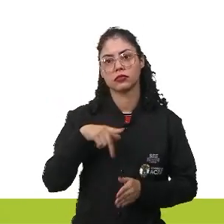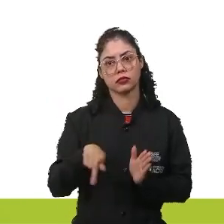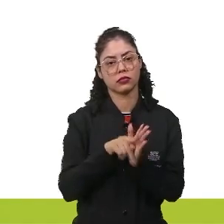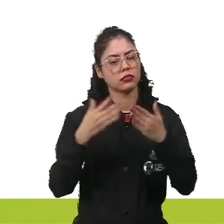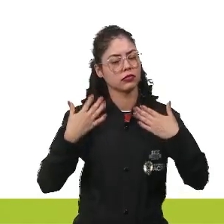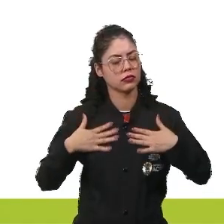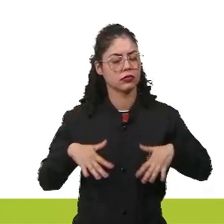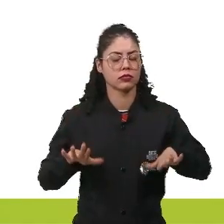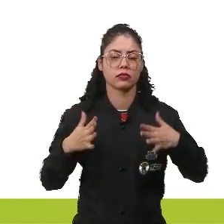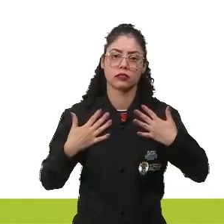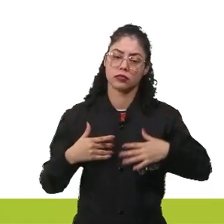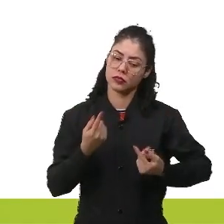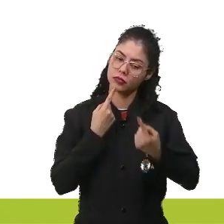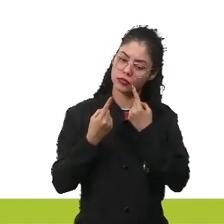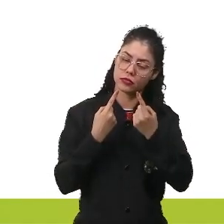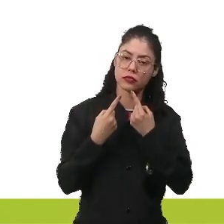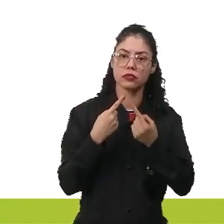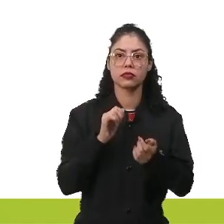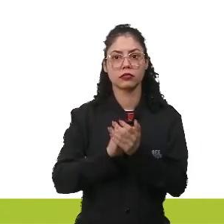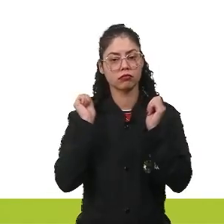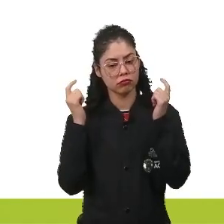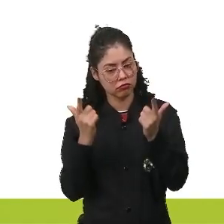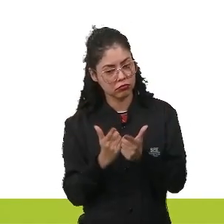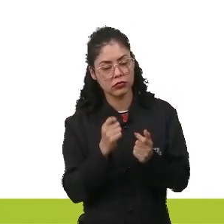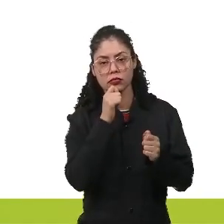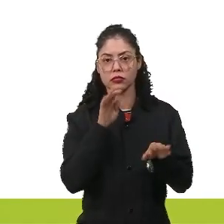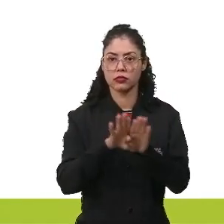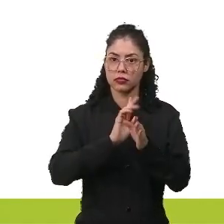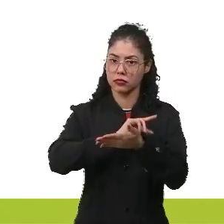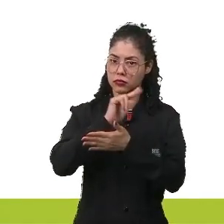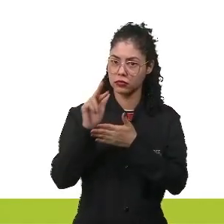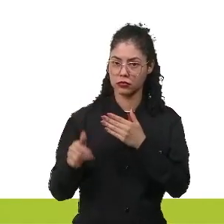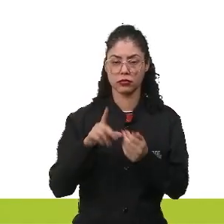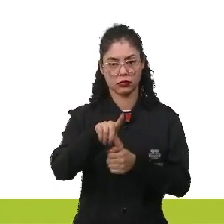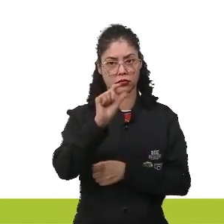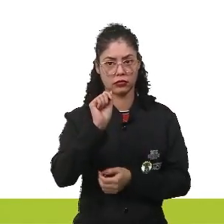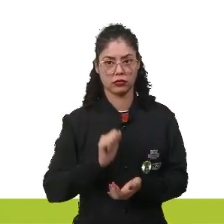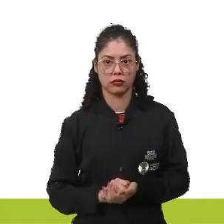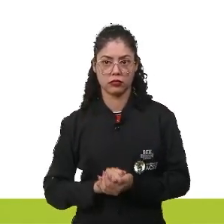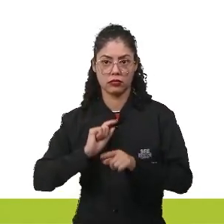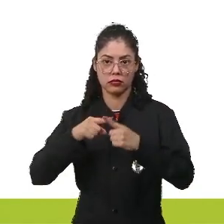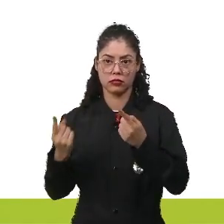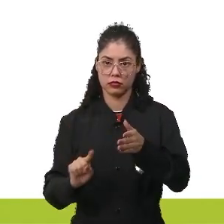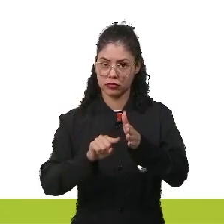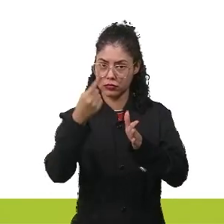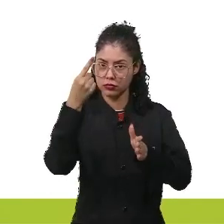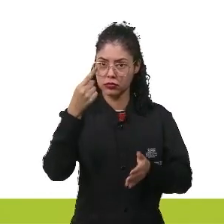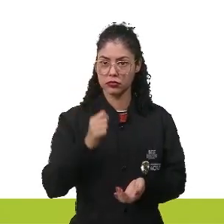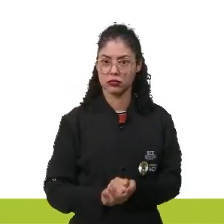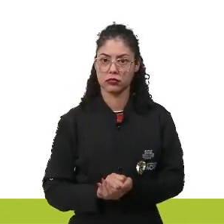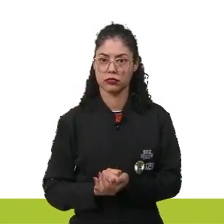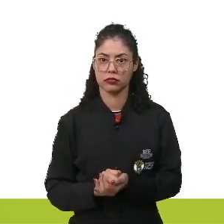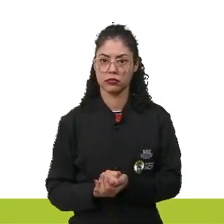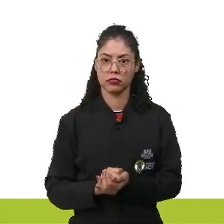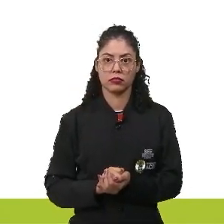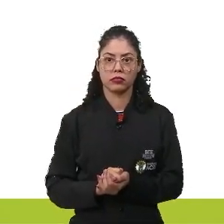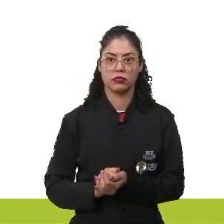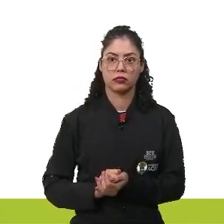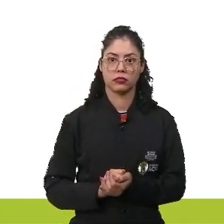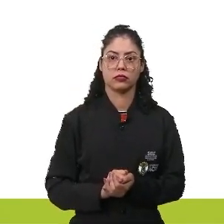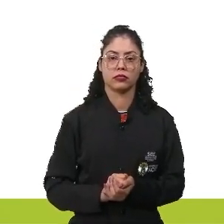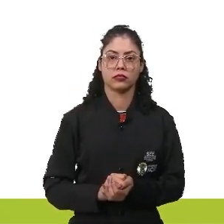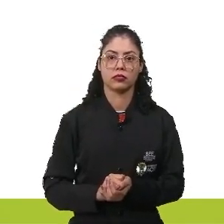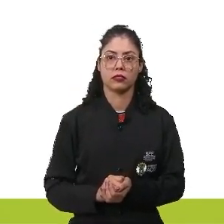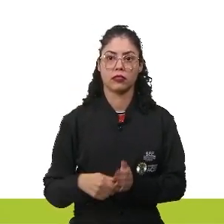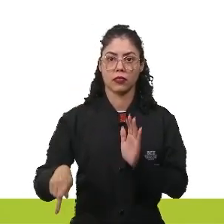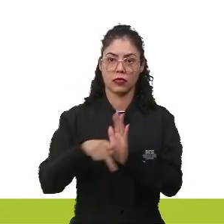tranquila, por uma conversa, por uma assembleia, por uma série de decisões. E nessa primeira assembleia, a gente vai ter a instituição da Declaração dos Direitos